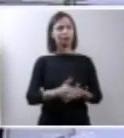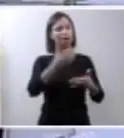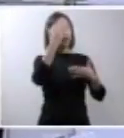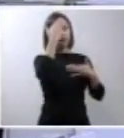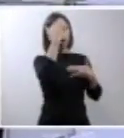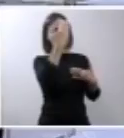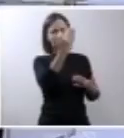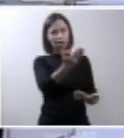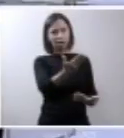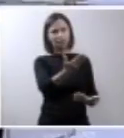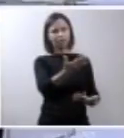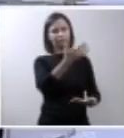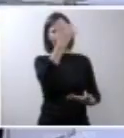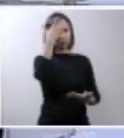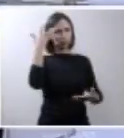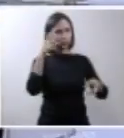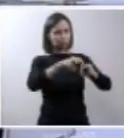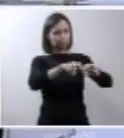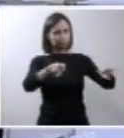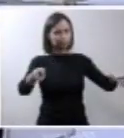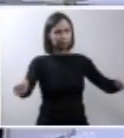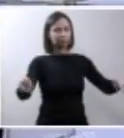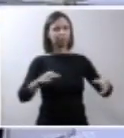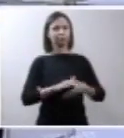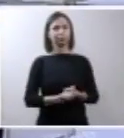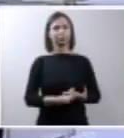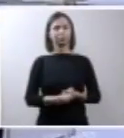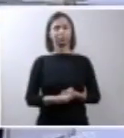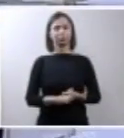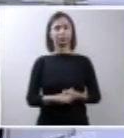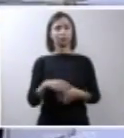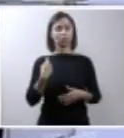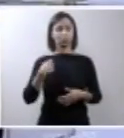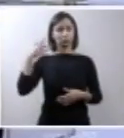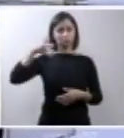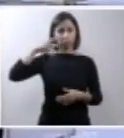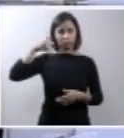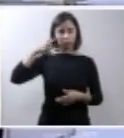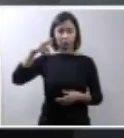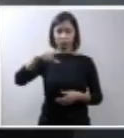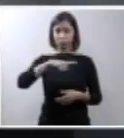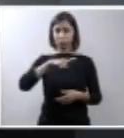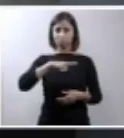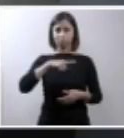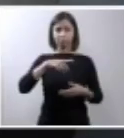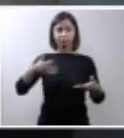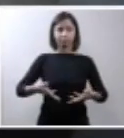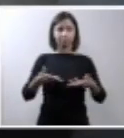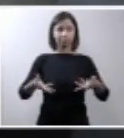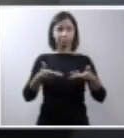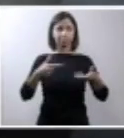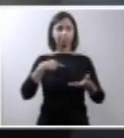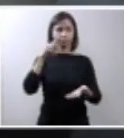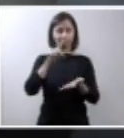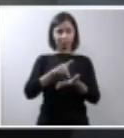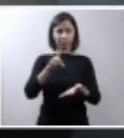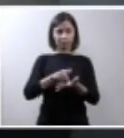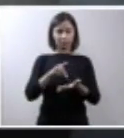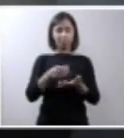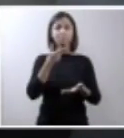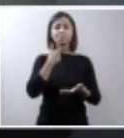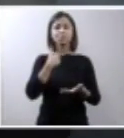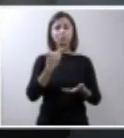presença dos colegas na mesa. A nossa fala, ela tem o intuito de realmente tentar